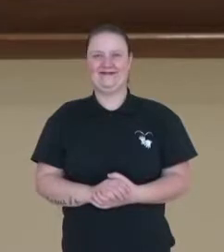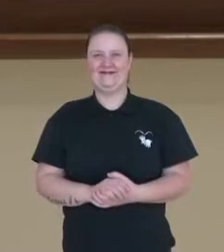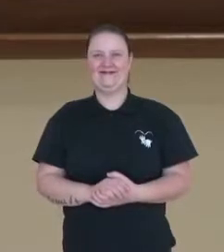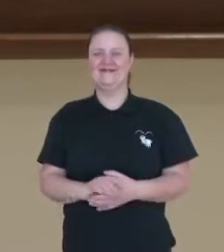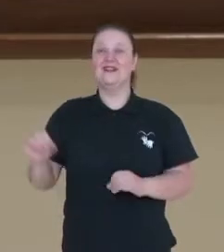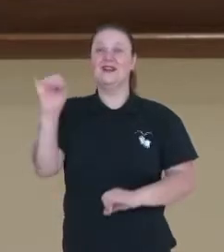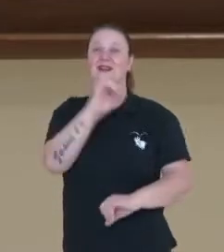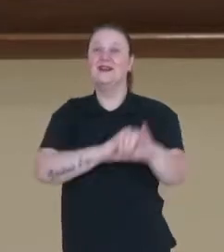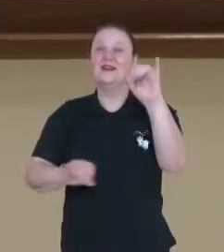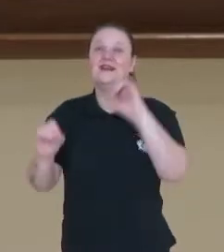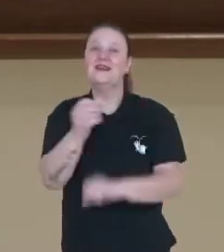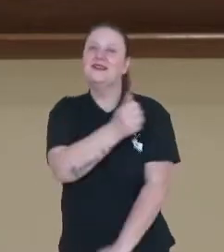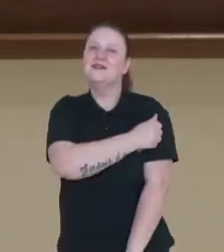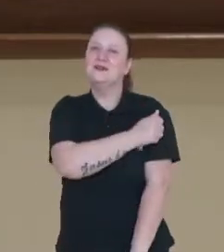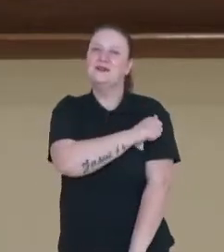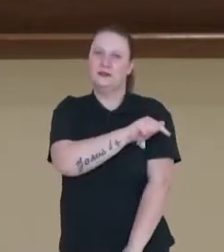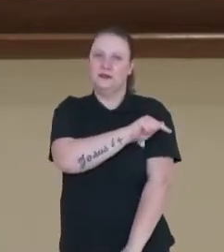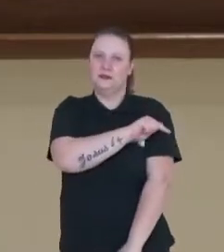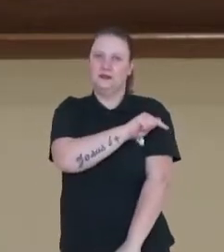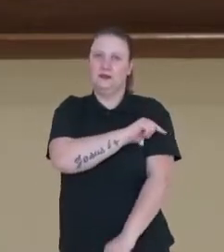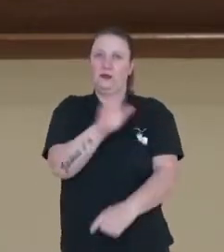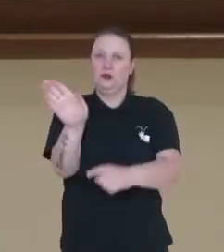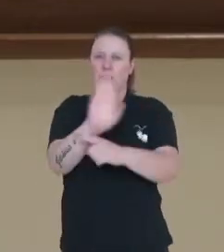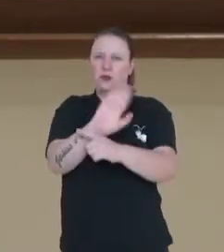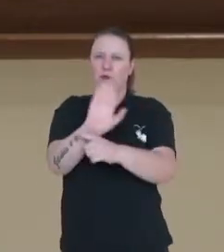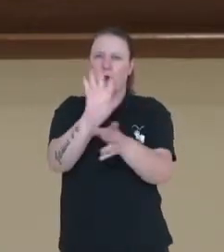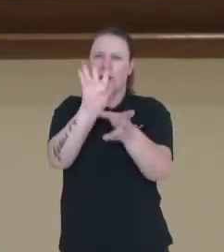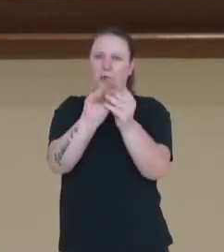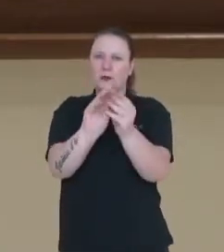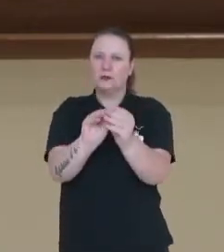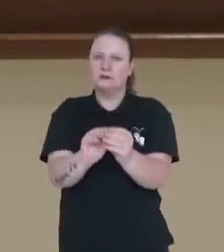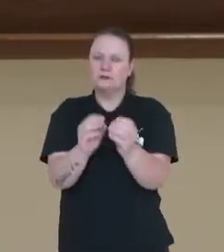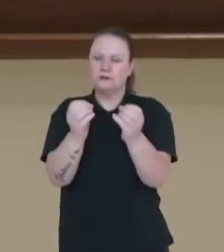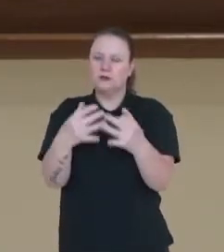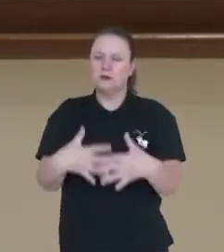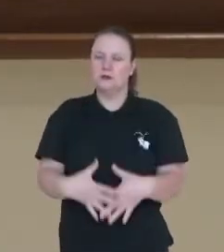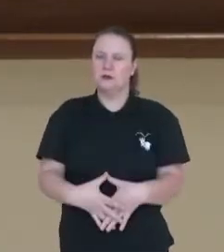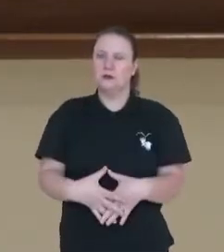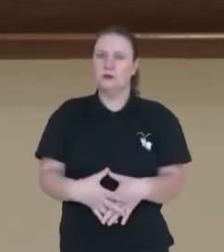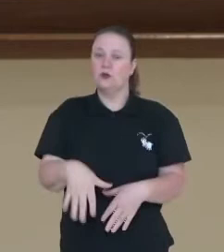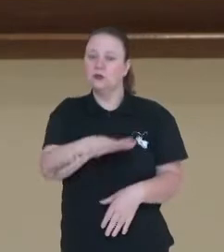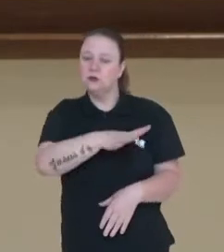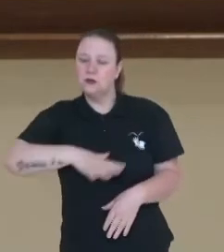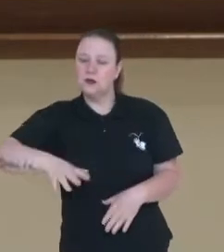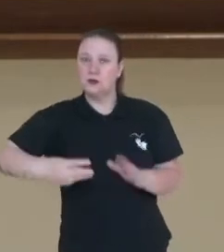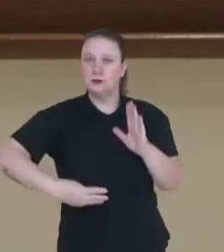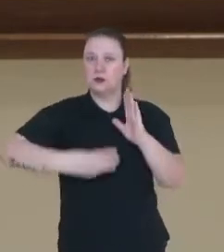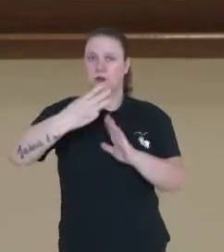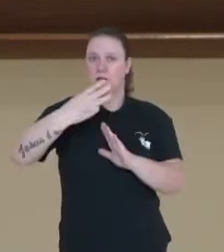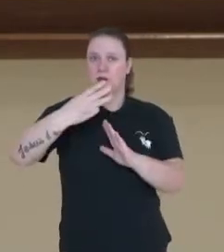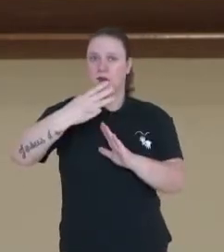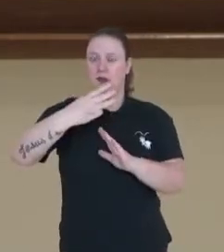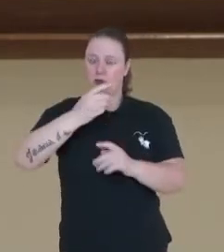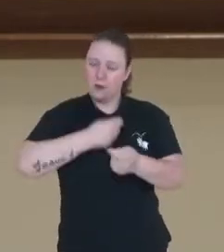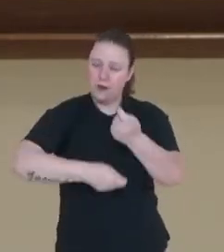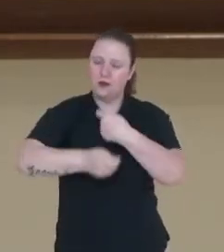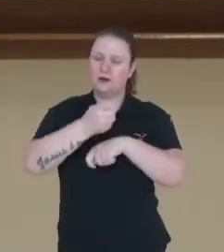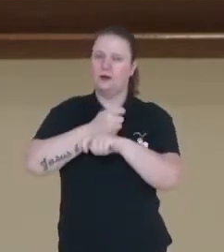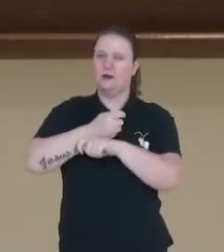Olá estudantes do sétimo ano, neste vídeo vamos falar sobre o setor terciário da região sudeste do Brasil.